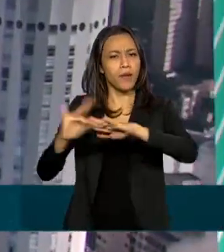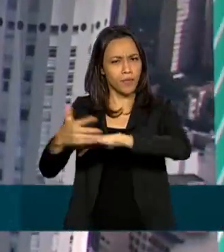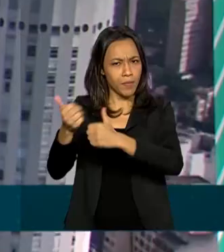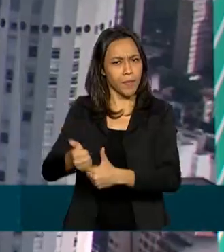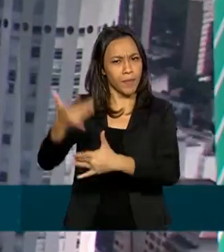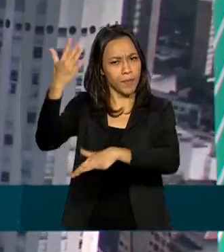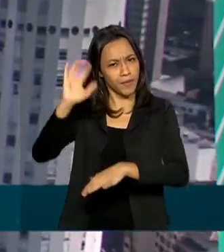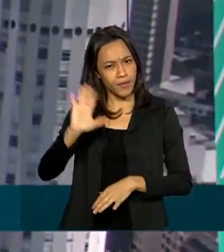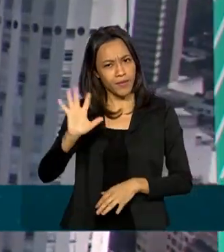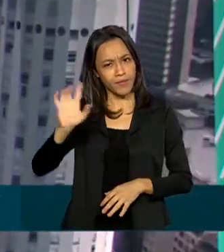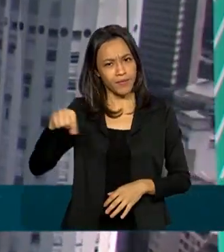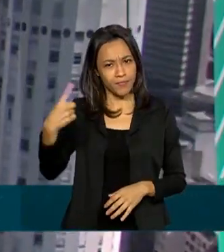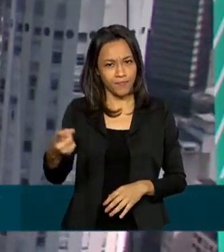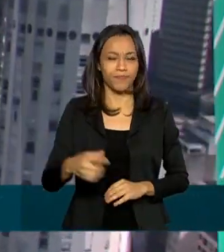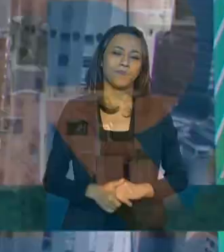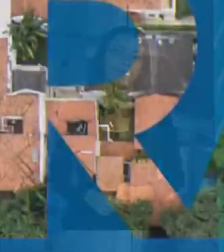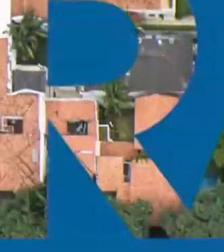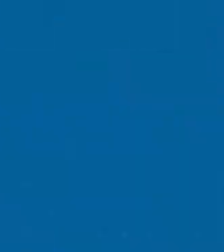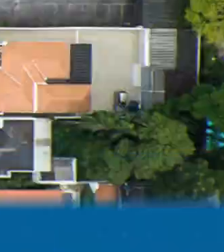sociais. Até a próxima edição.